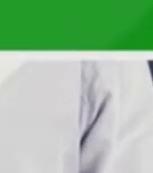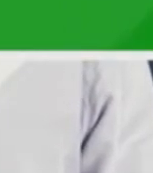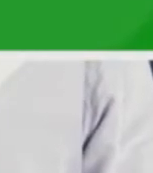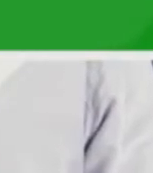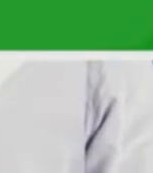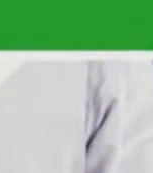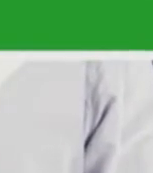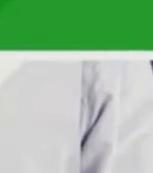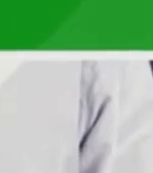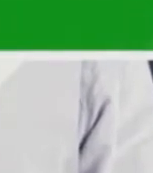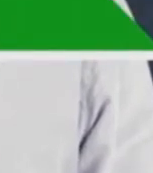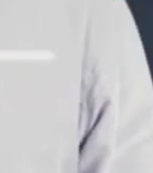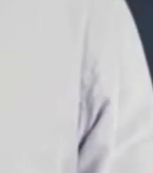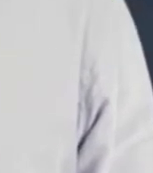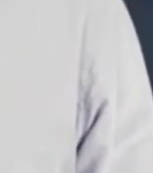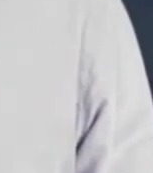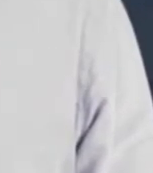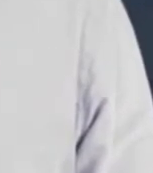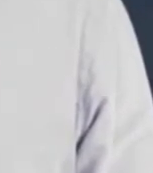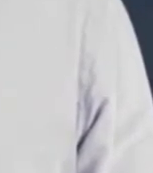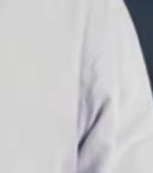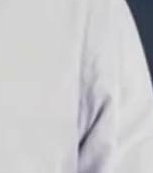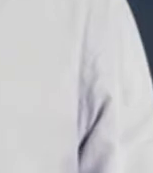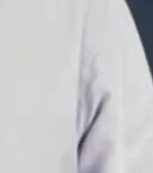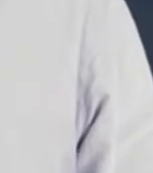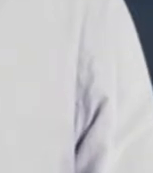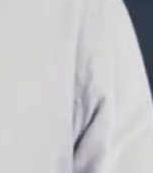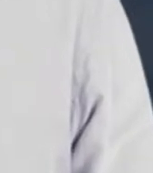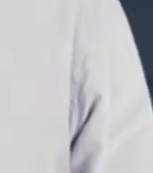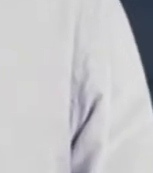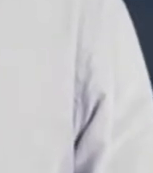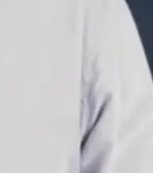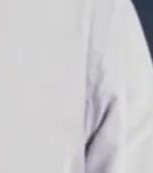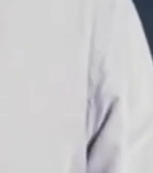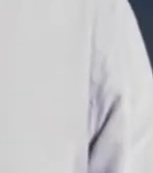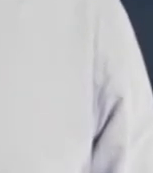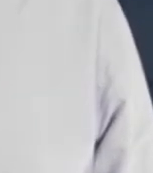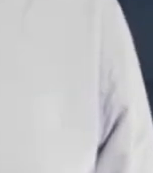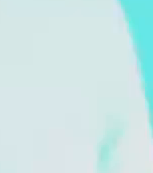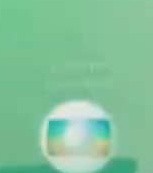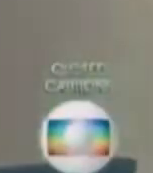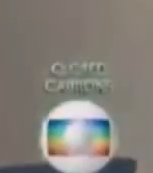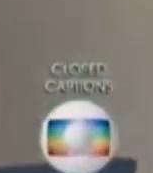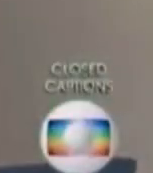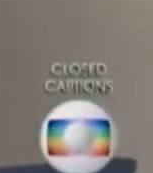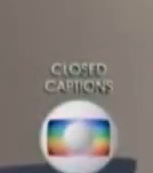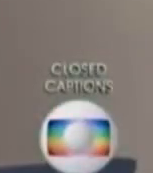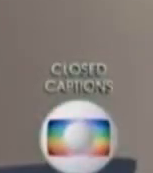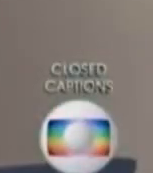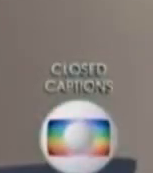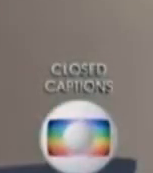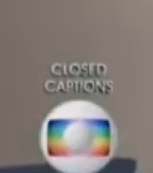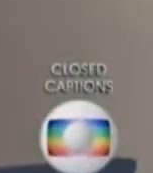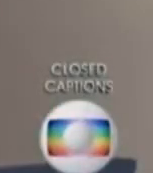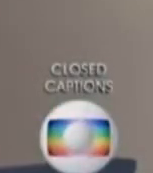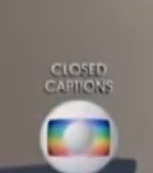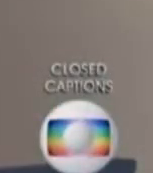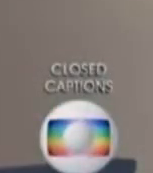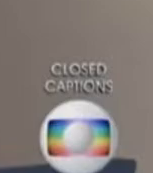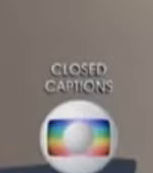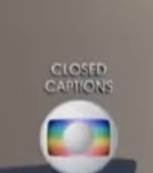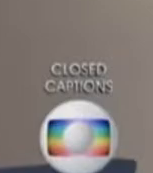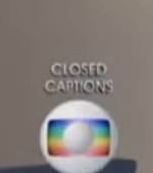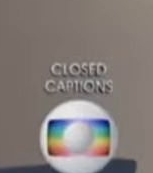diversas fraudes no comércio de pescados em Santa Catarina, o famoso gato por leve. Vejam a seguir. Olha só, um teste de